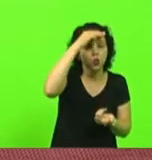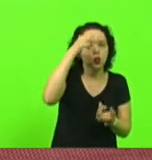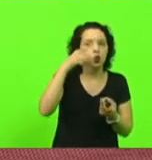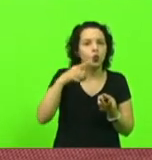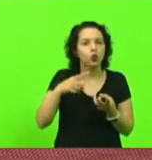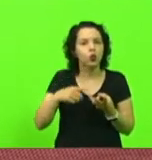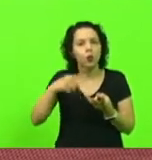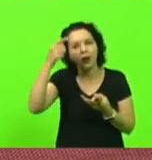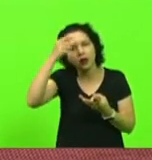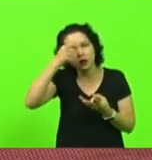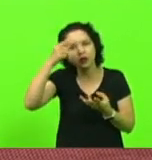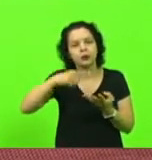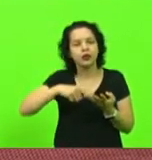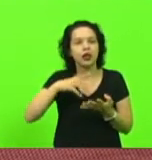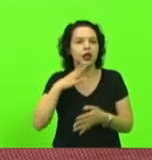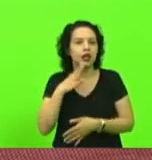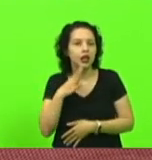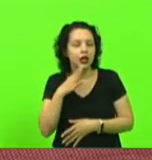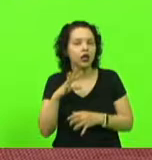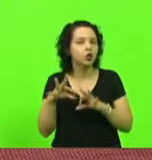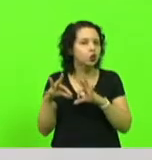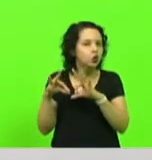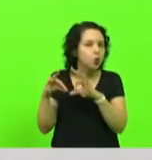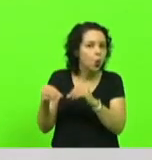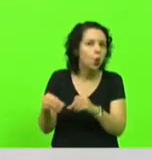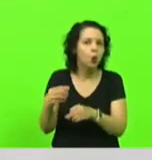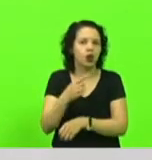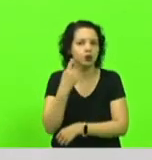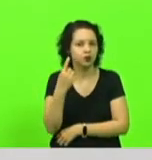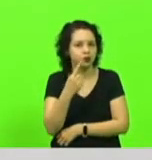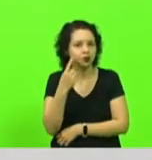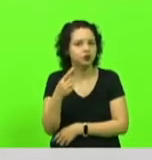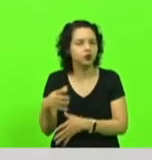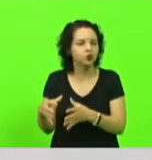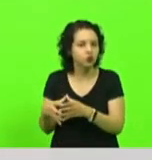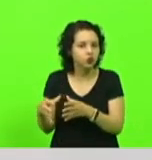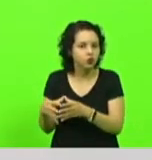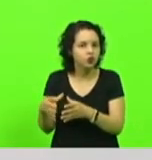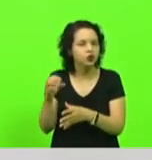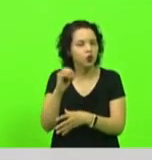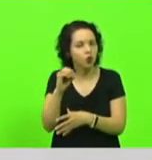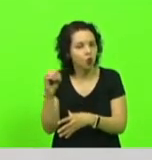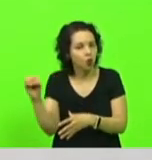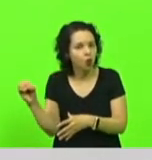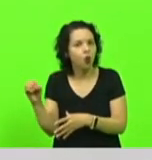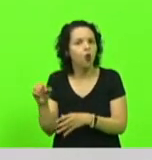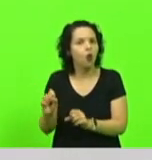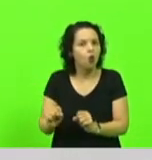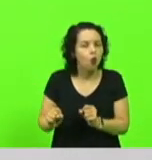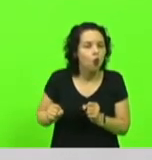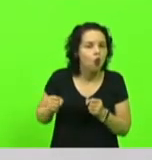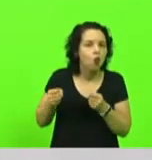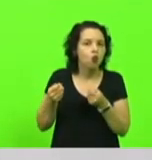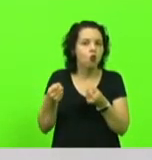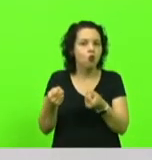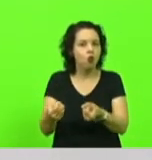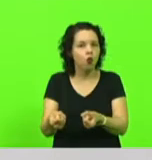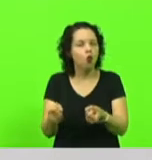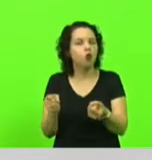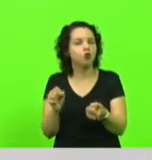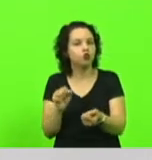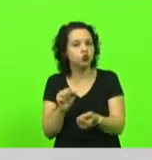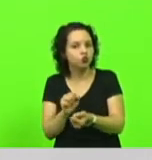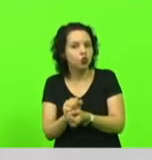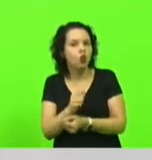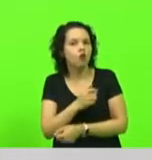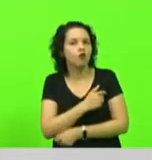deputado Berlanda e todos os demais deputados da bancada do Oeste, que se empenharam juntamente com o